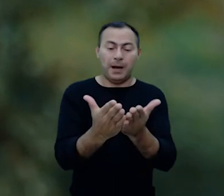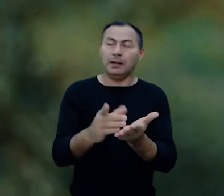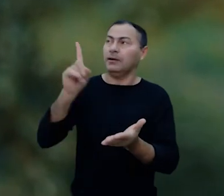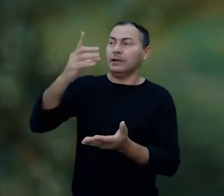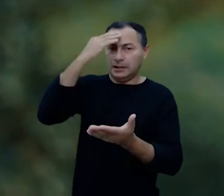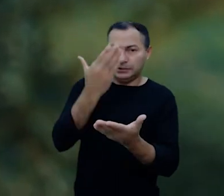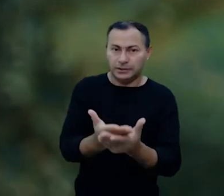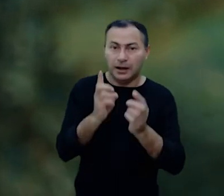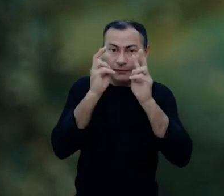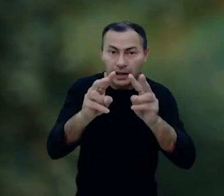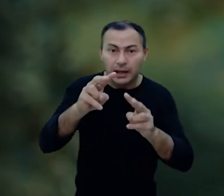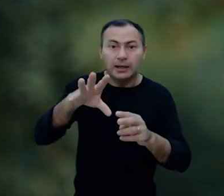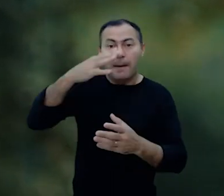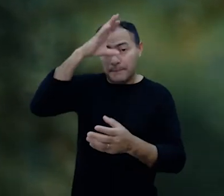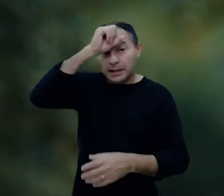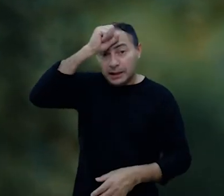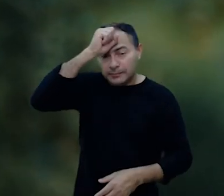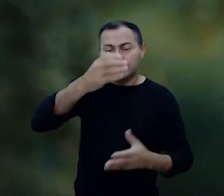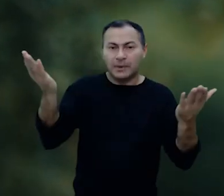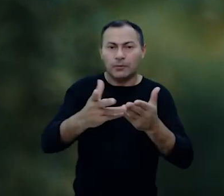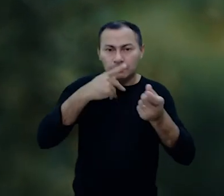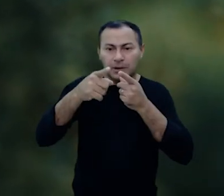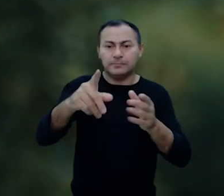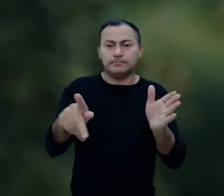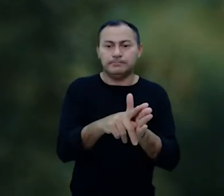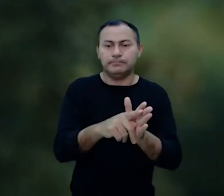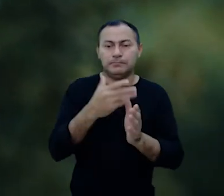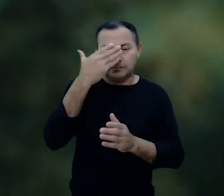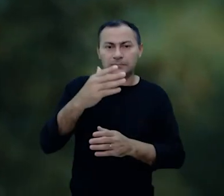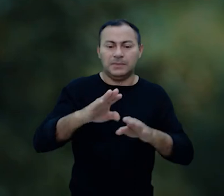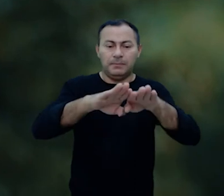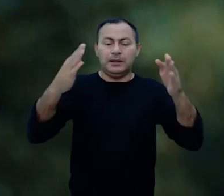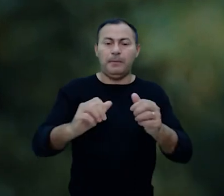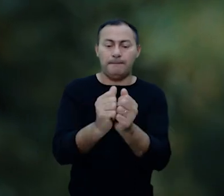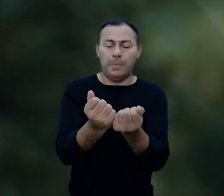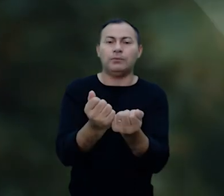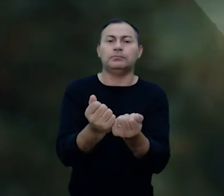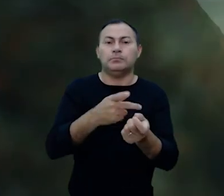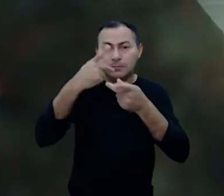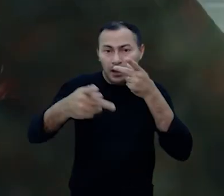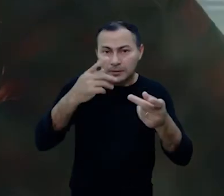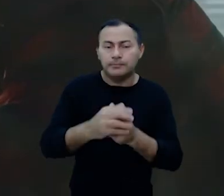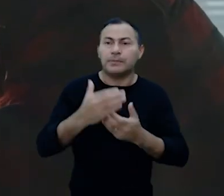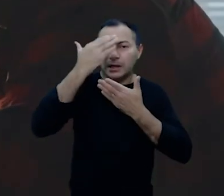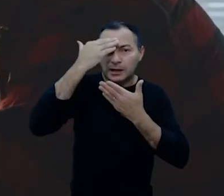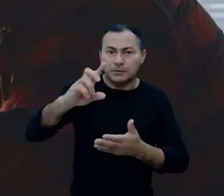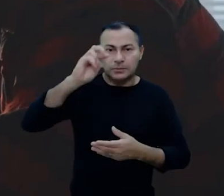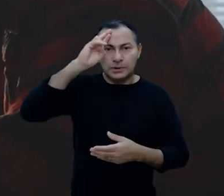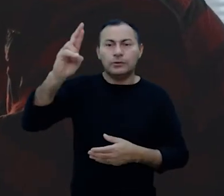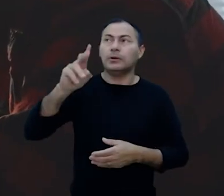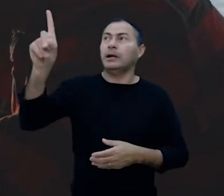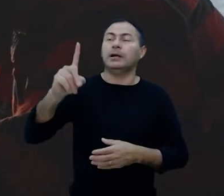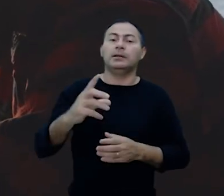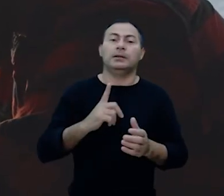tem a sua palavra pode ouvi-la e aprendê-la então agora retrate você mesmo diante da mesa dos pães figurativamente falando e